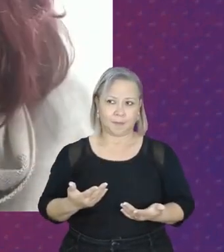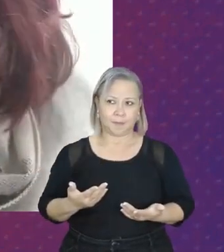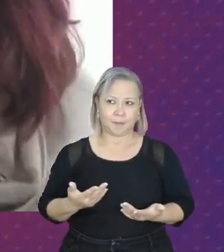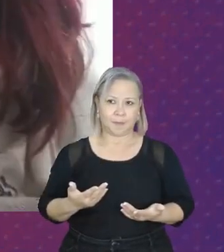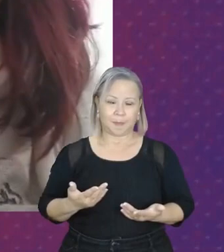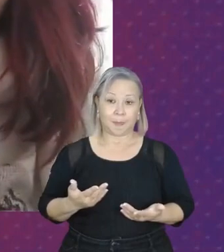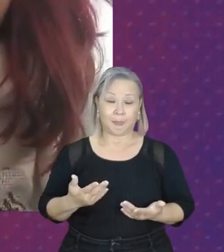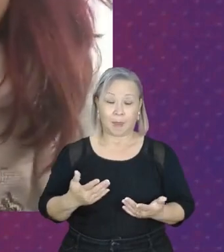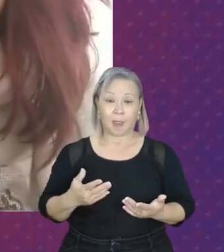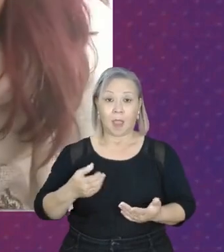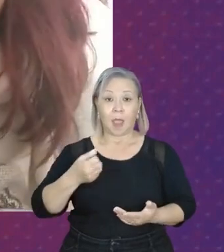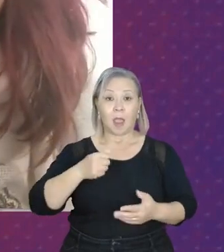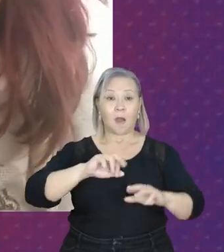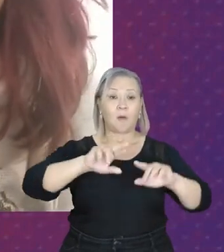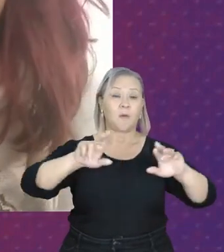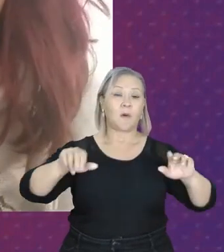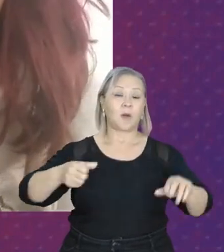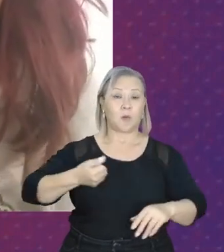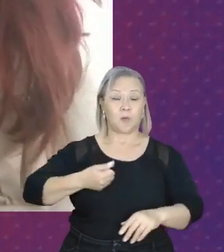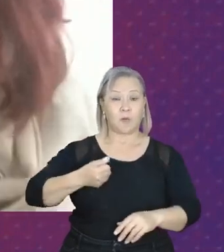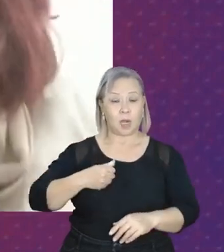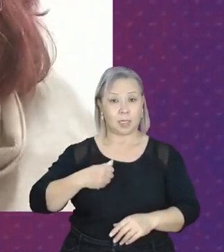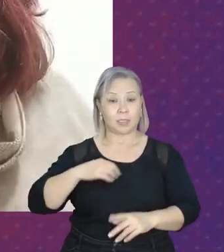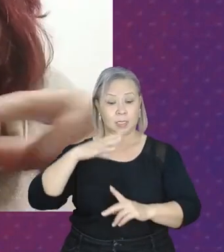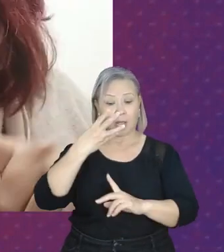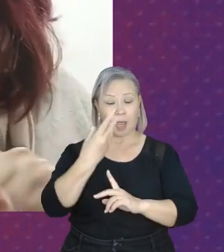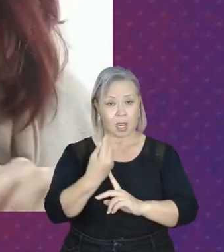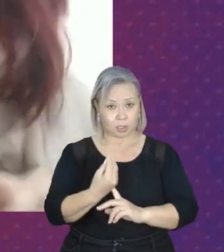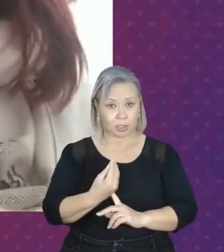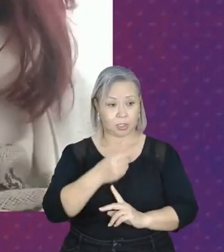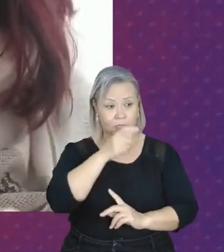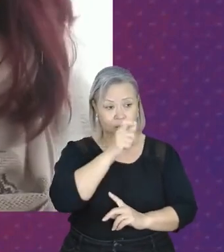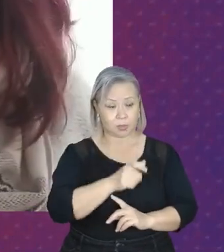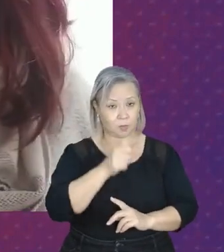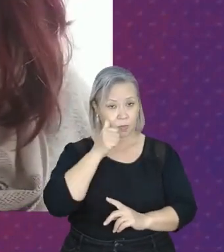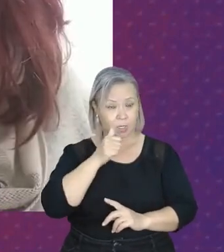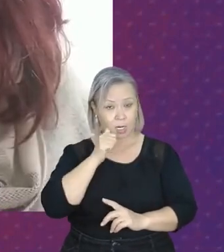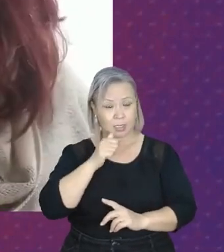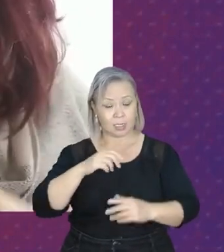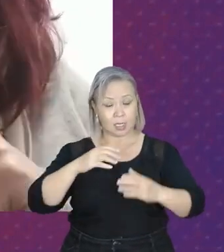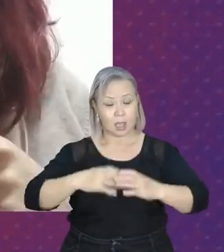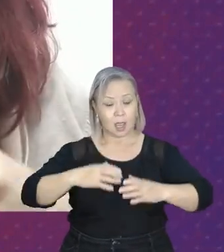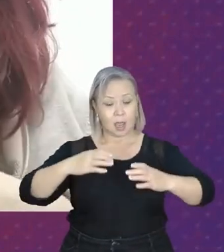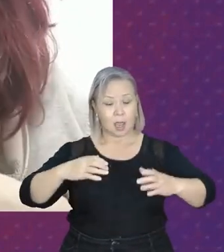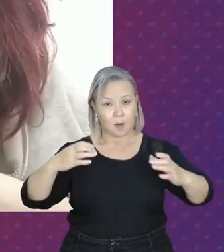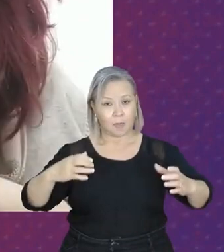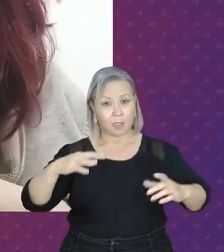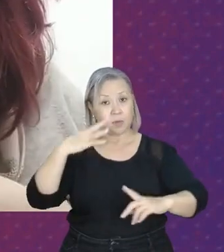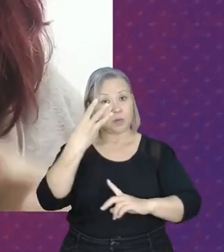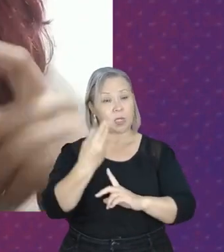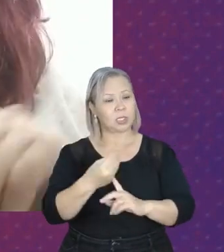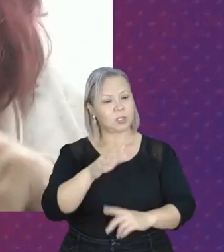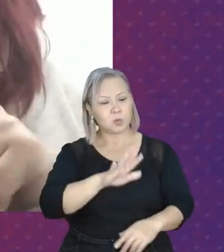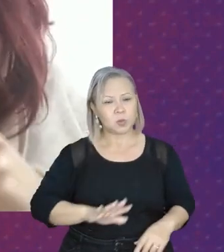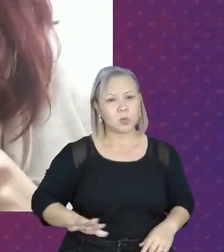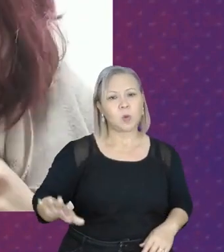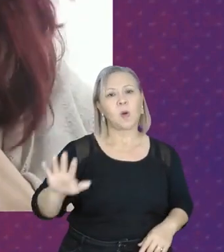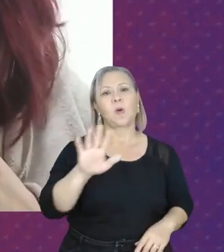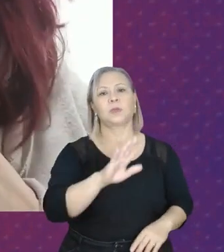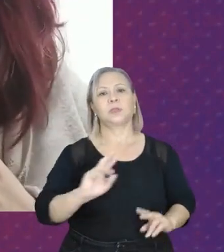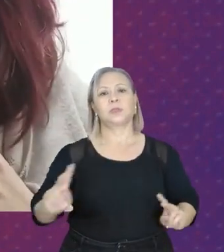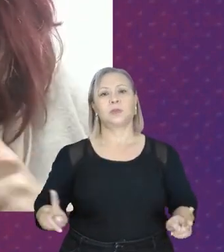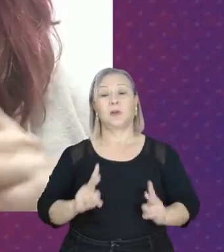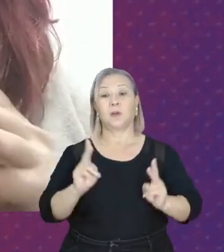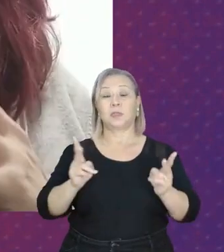o número de mulheres artistas aumente, a artista como um todo seja mais valorizada e a